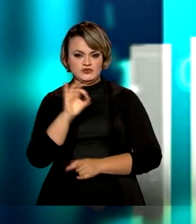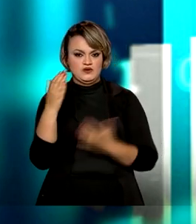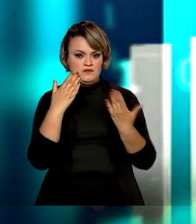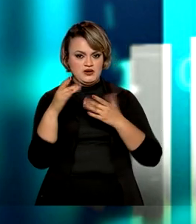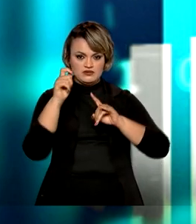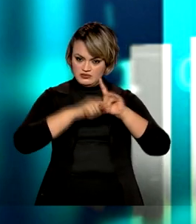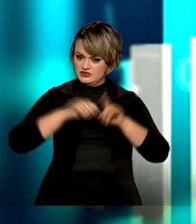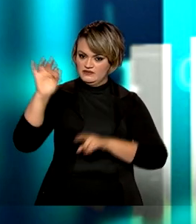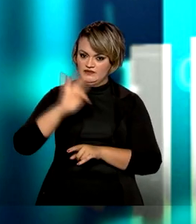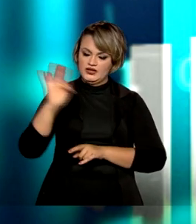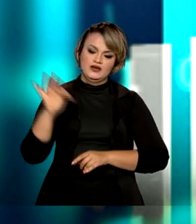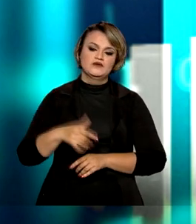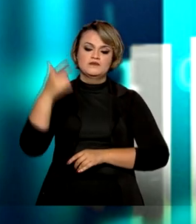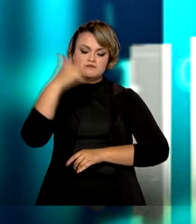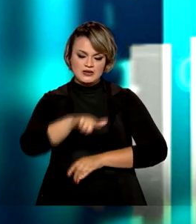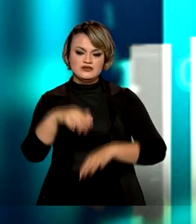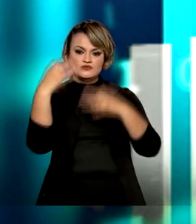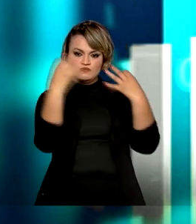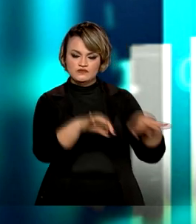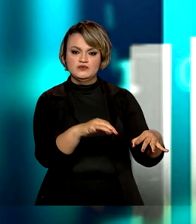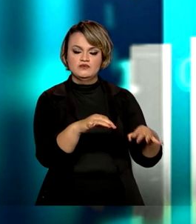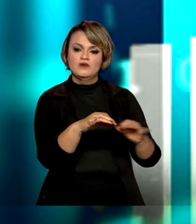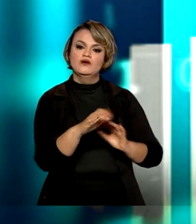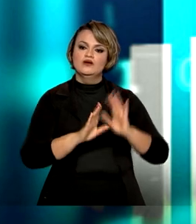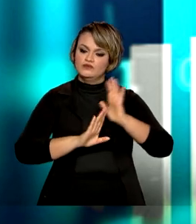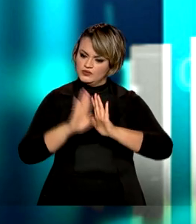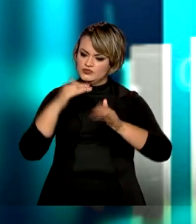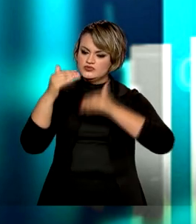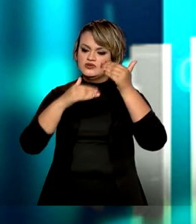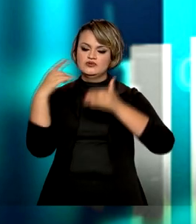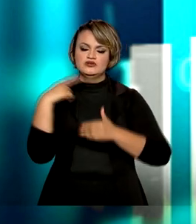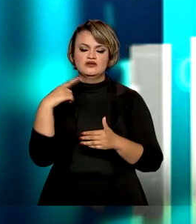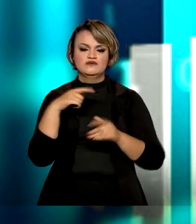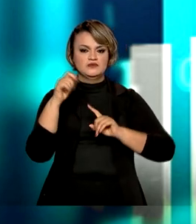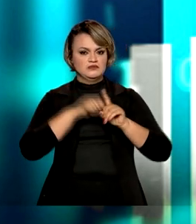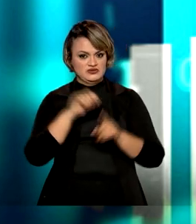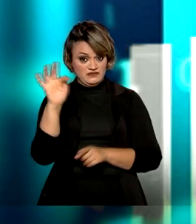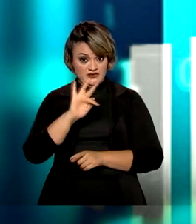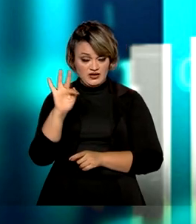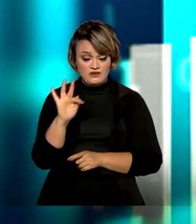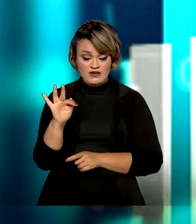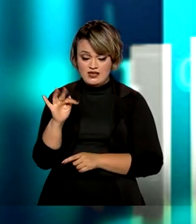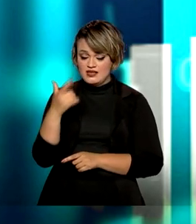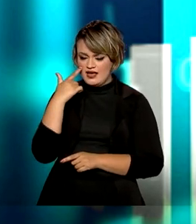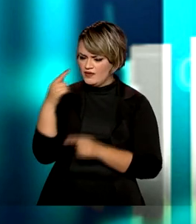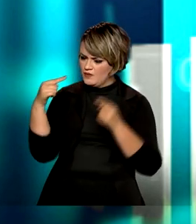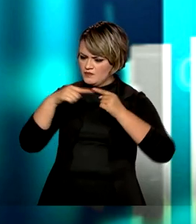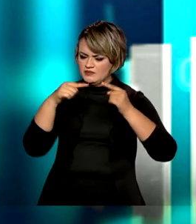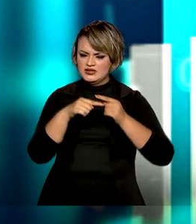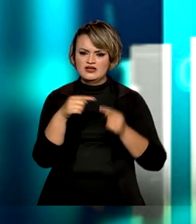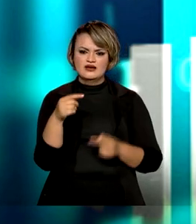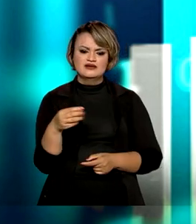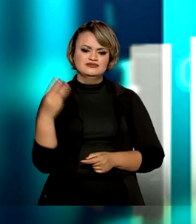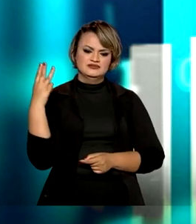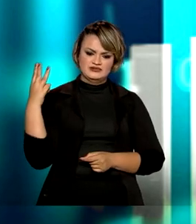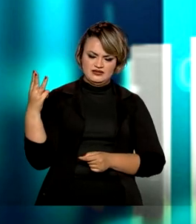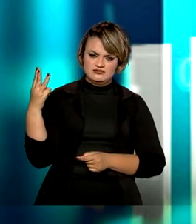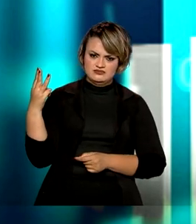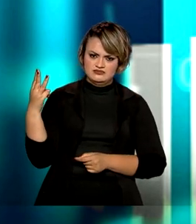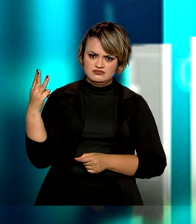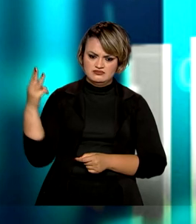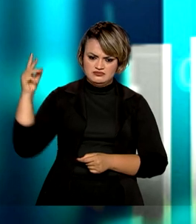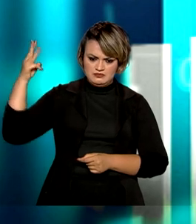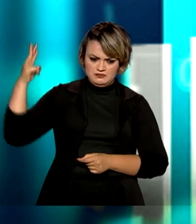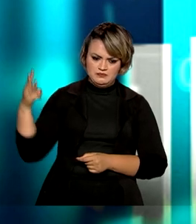fevereiro. Também confirmando o crescimento que já havia ocorrido em fevereiro. E ele abrange pelo menos três das quatro